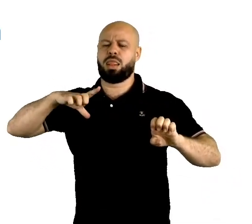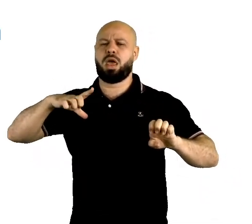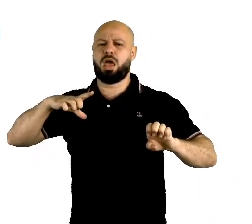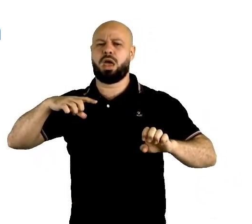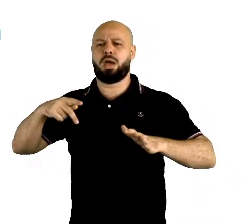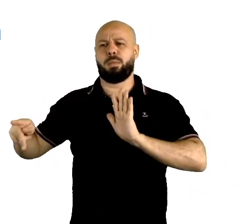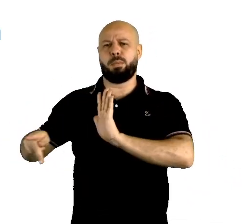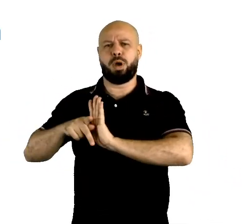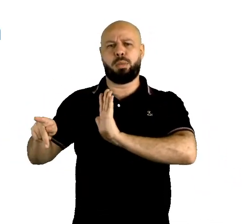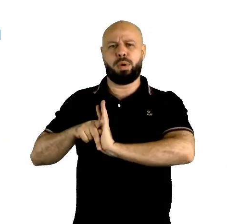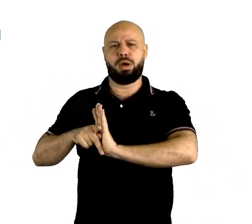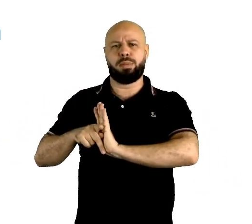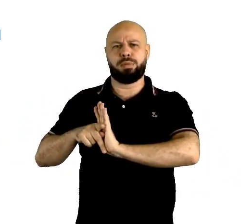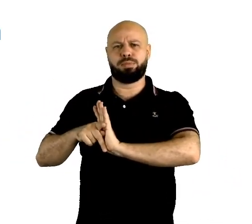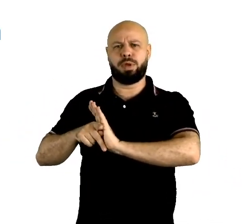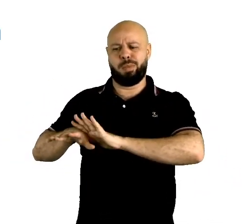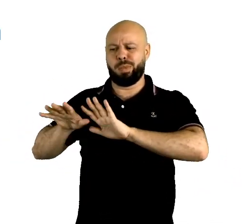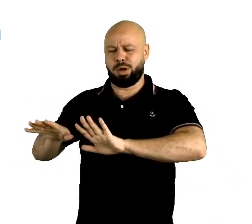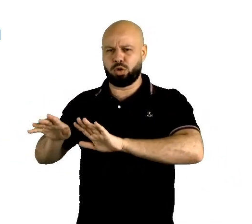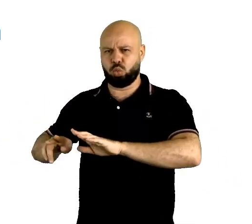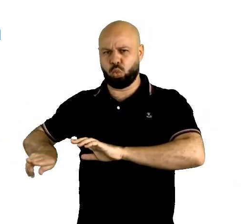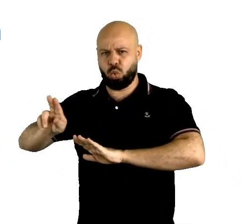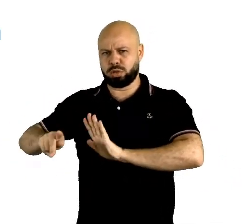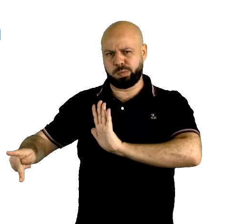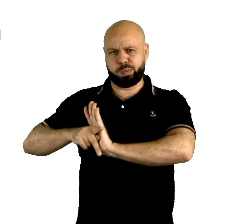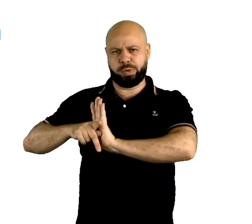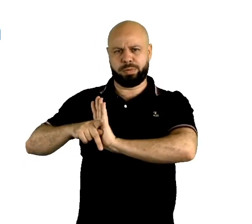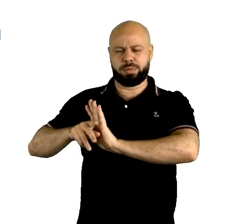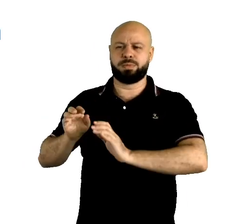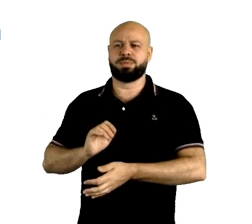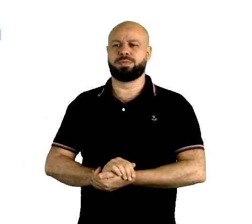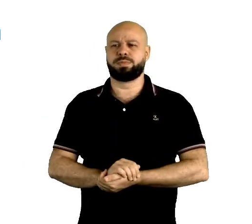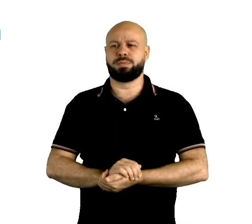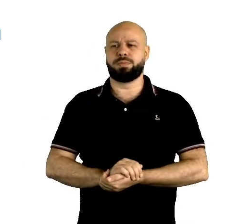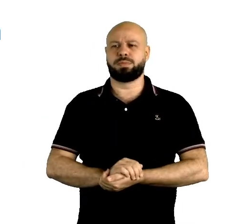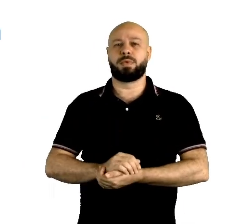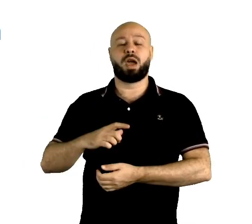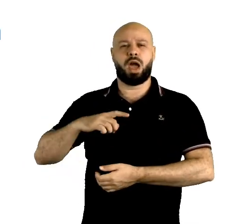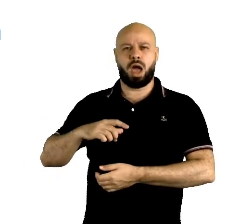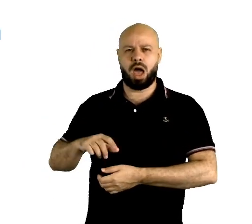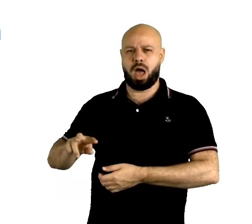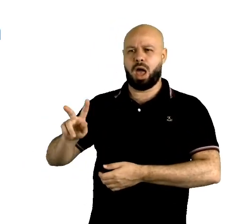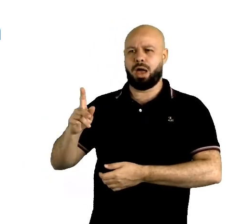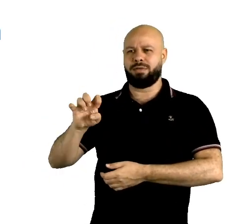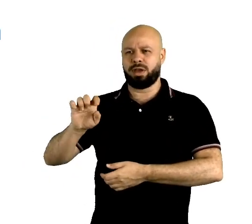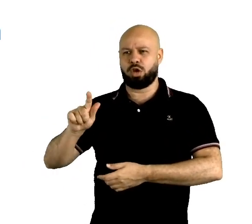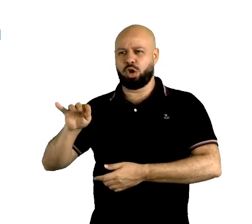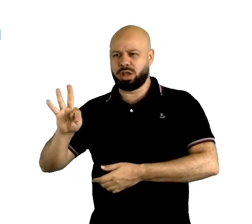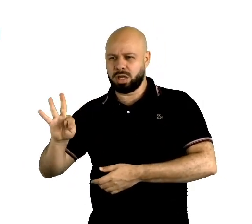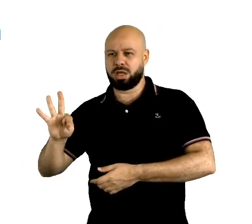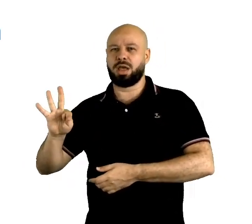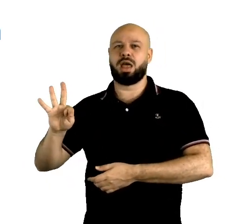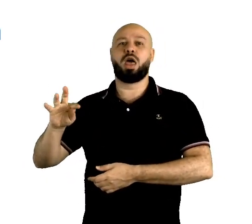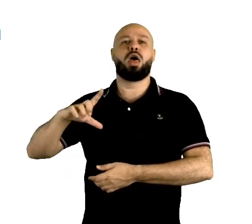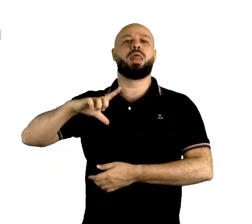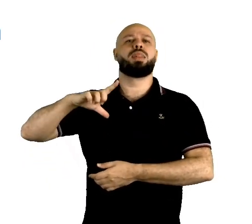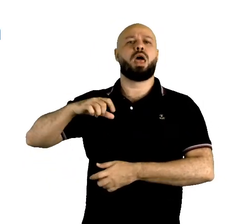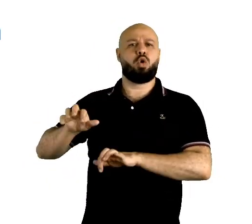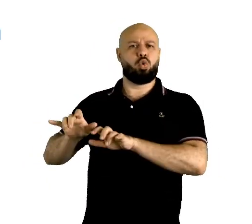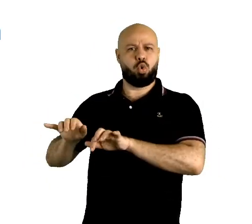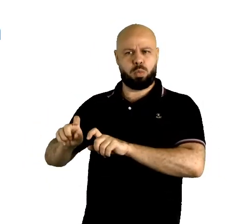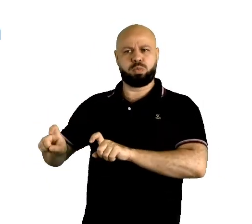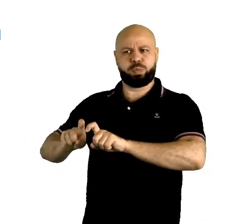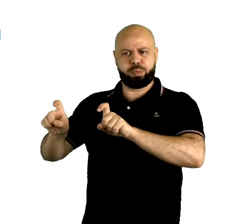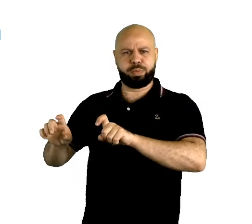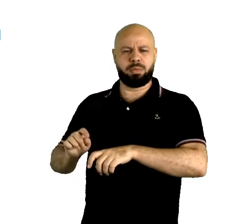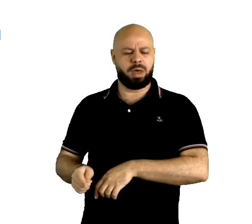estão se referindo a algo que pertence a eles. Então, quando eles falam I have got a computer, eu tenho um computador, os